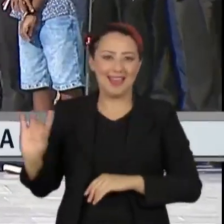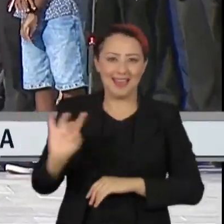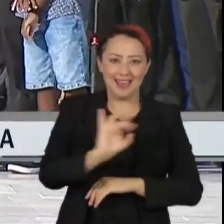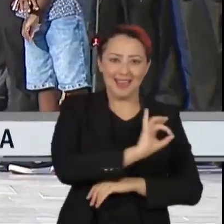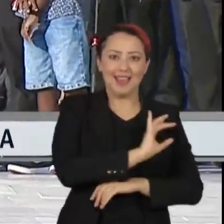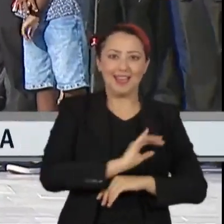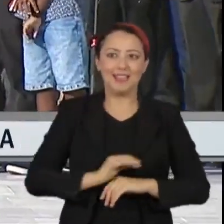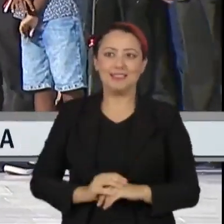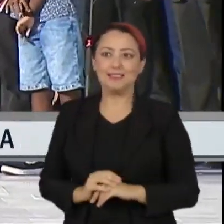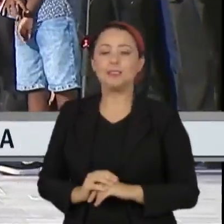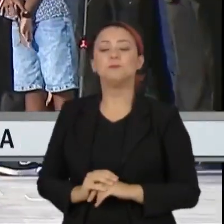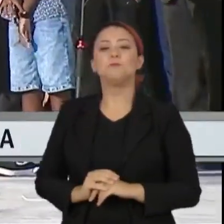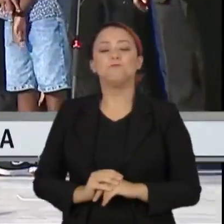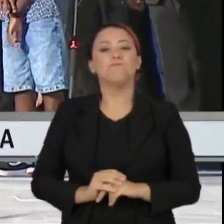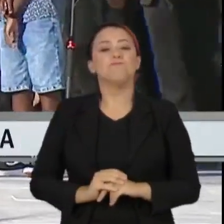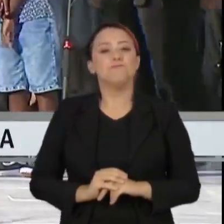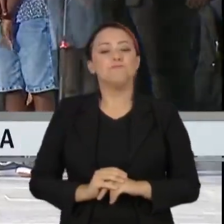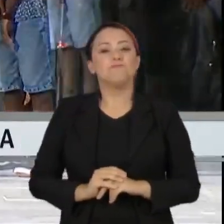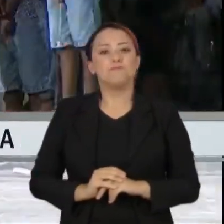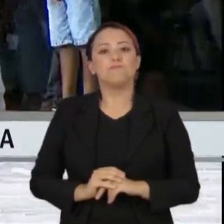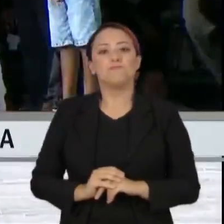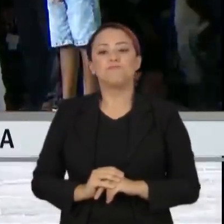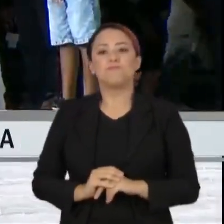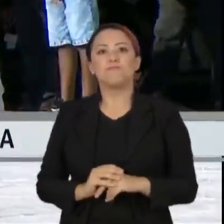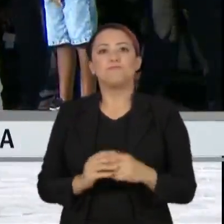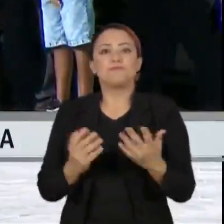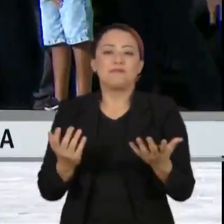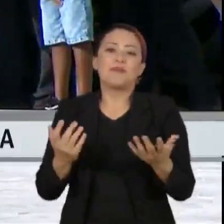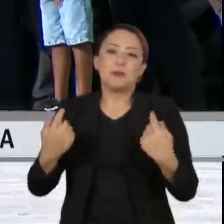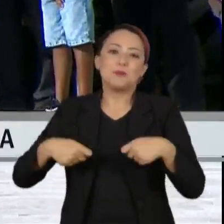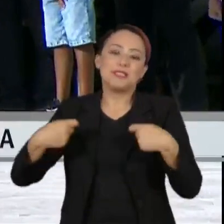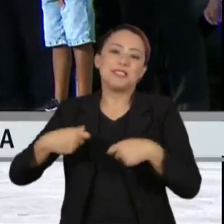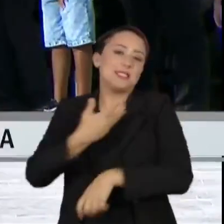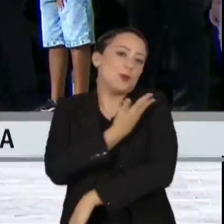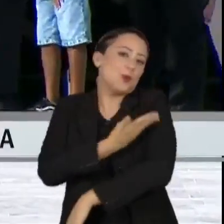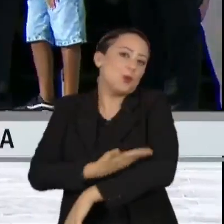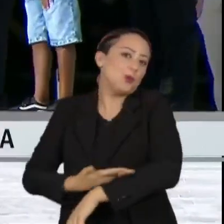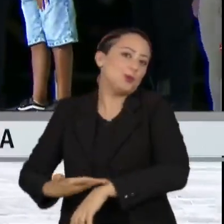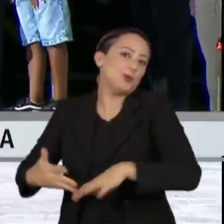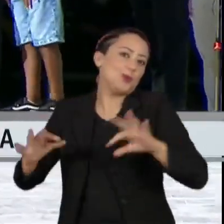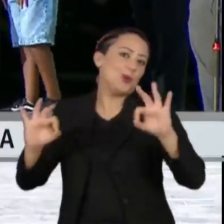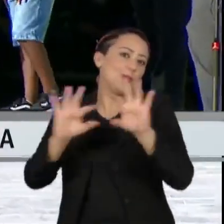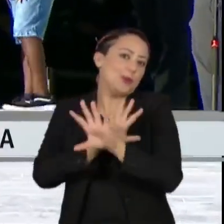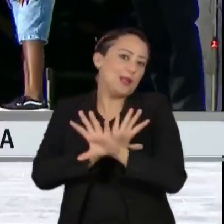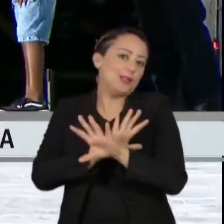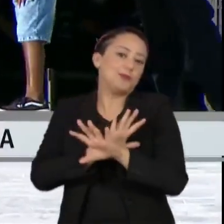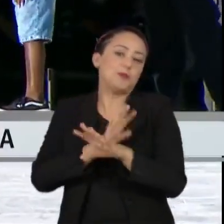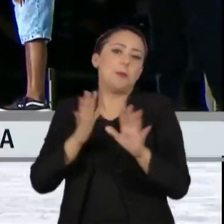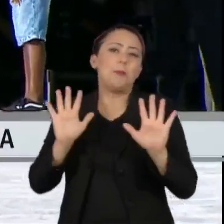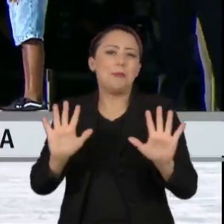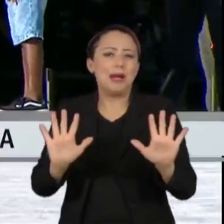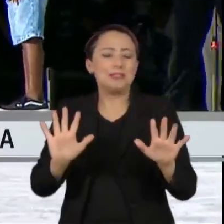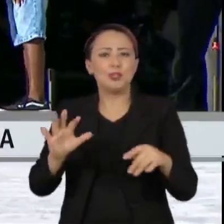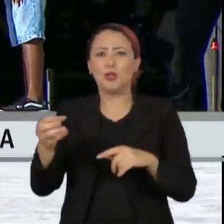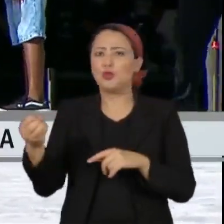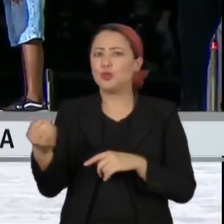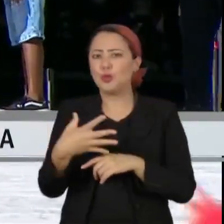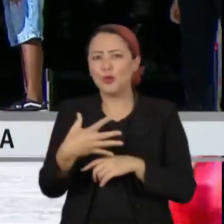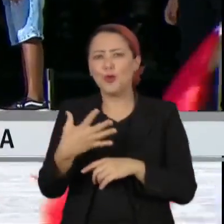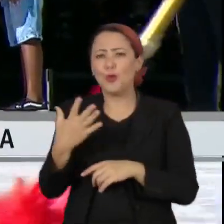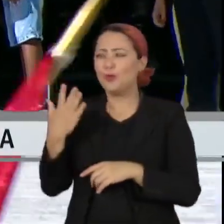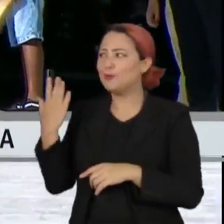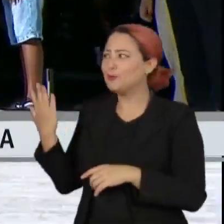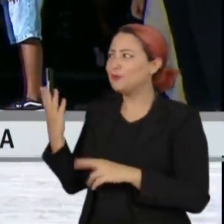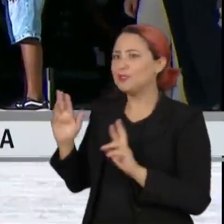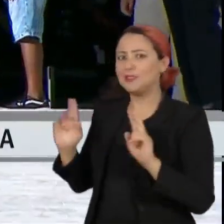Portanto, o rito completo, né, Algo absolutamente novo, né, porque é bom lembrar que